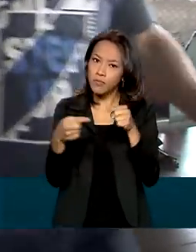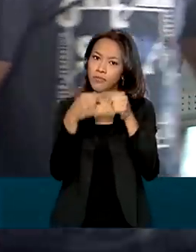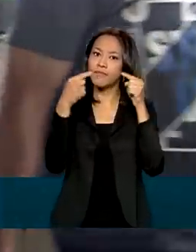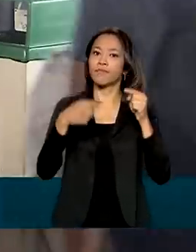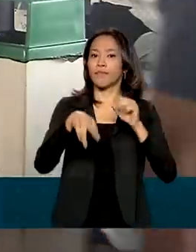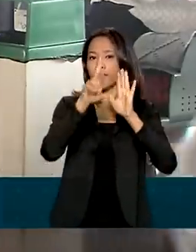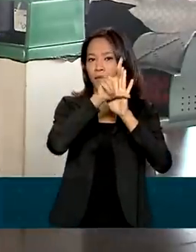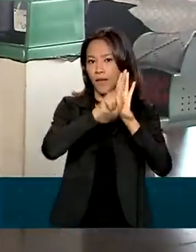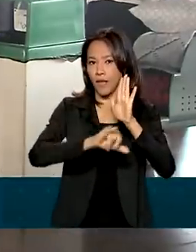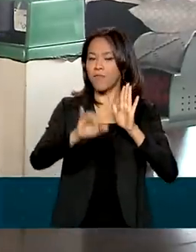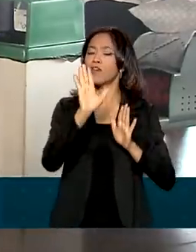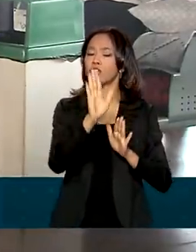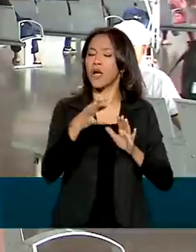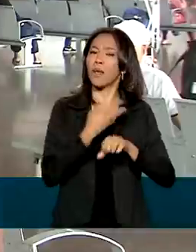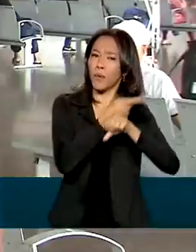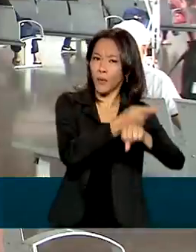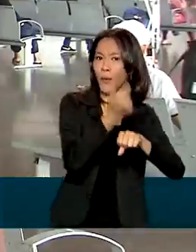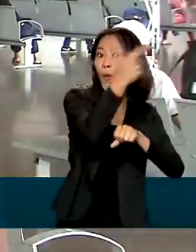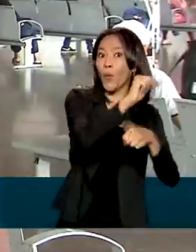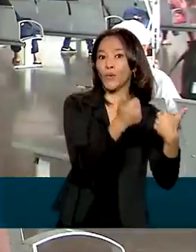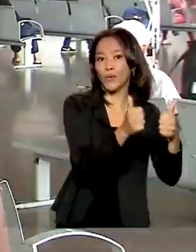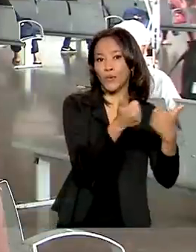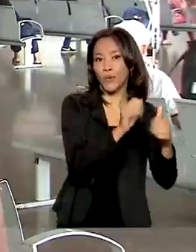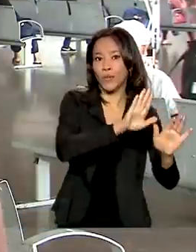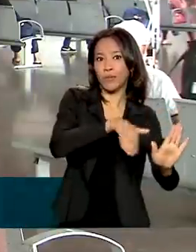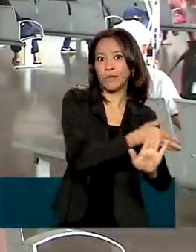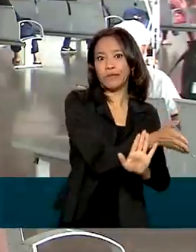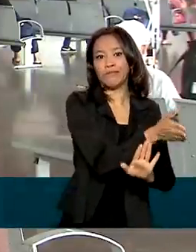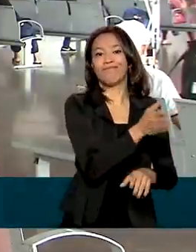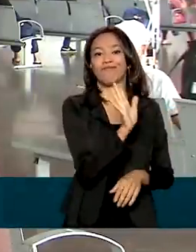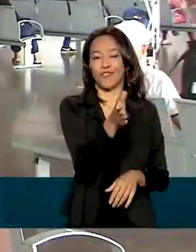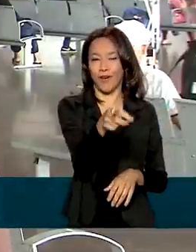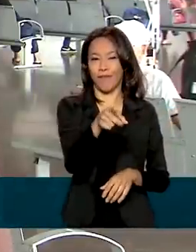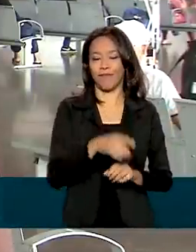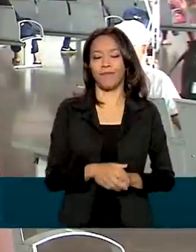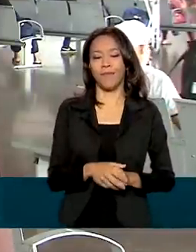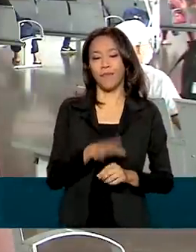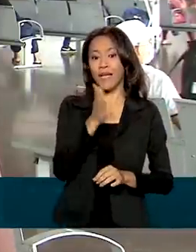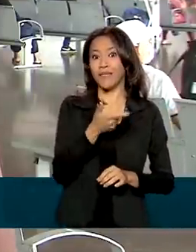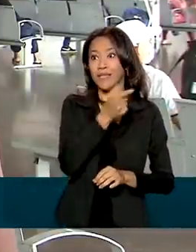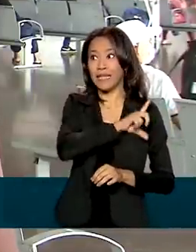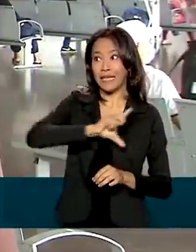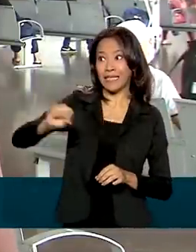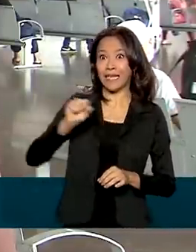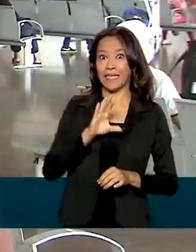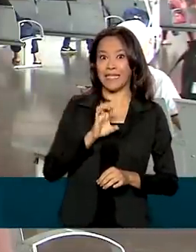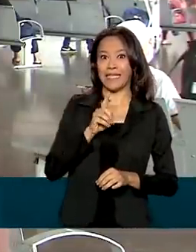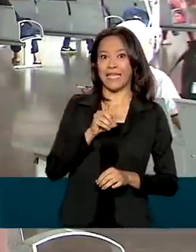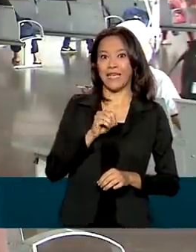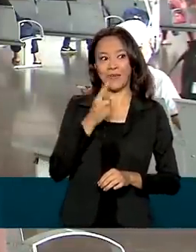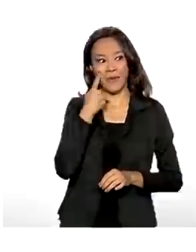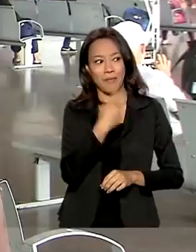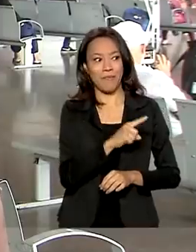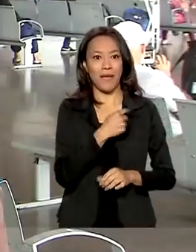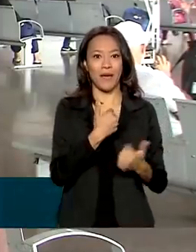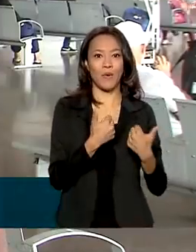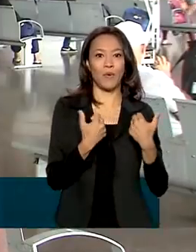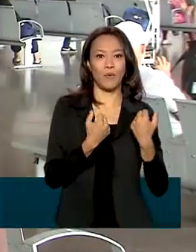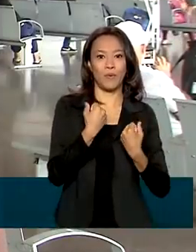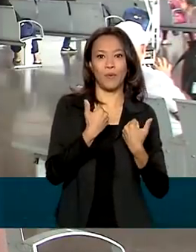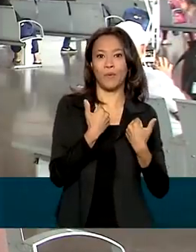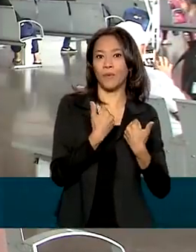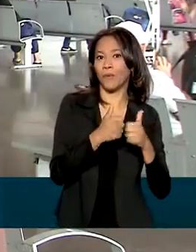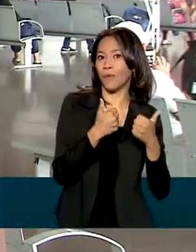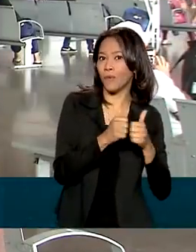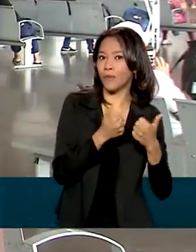aos chamados clandestinos. Tem horas que a gente quer sair um pouco mais cedo e aí pega o carro clandestino. Mas